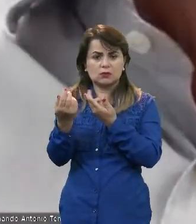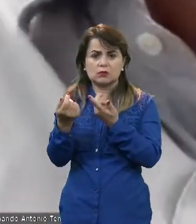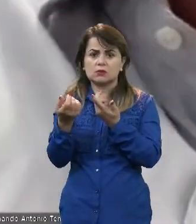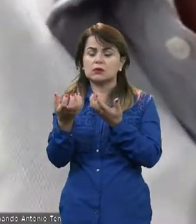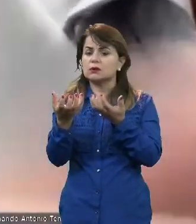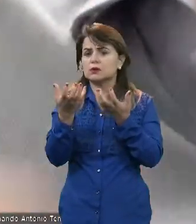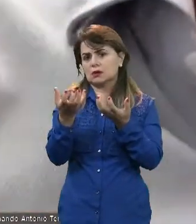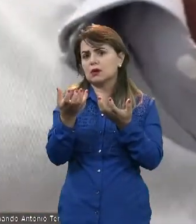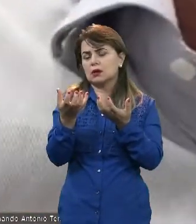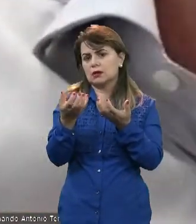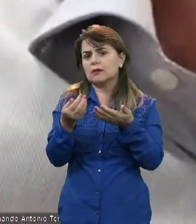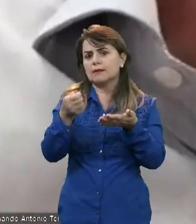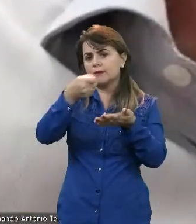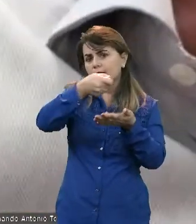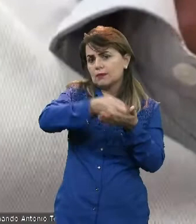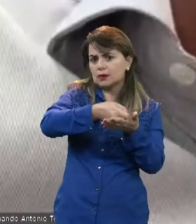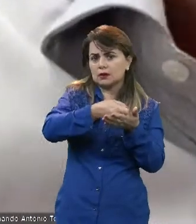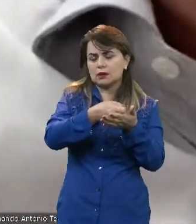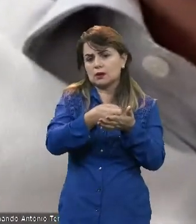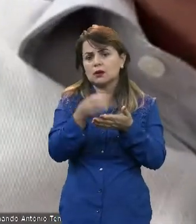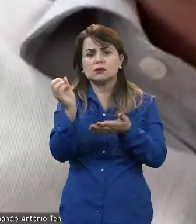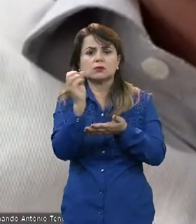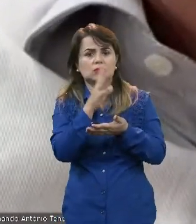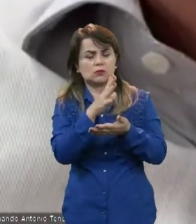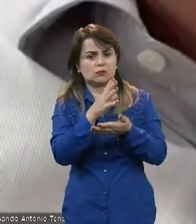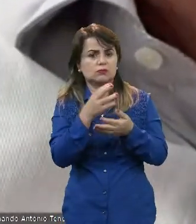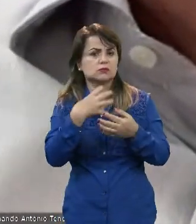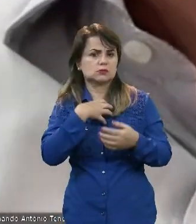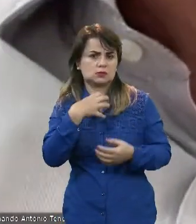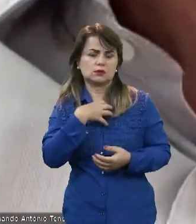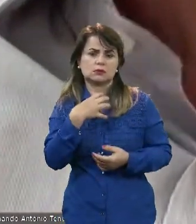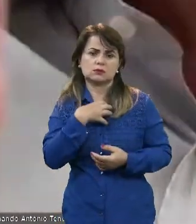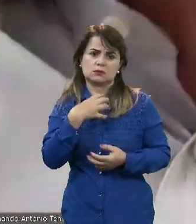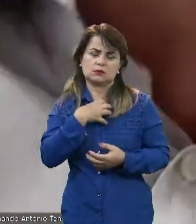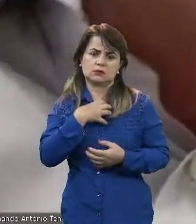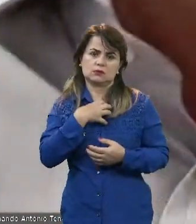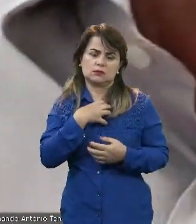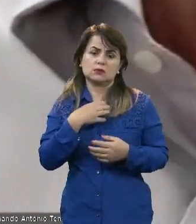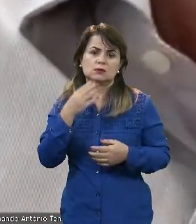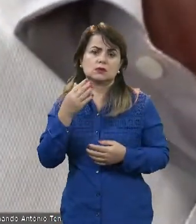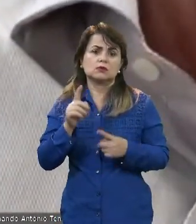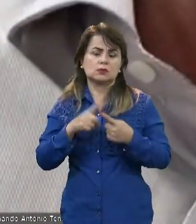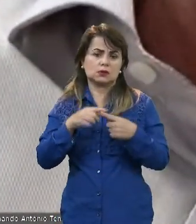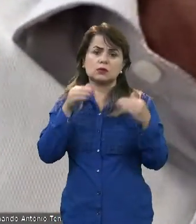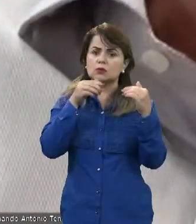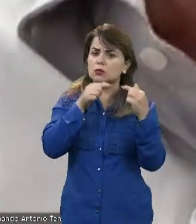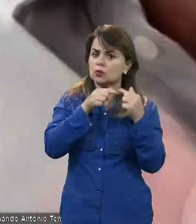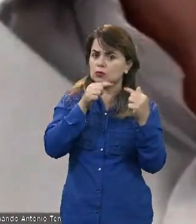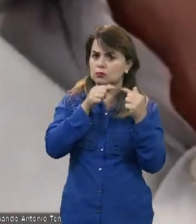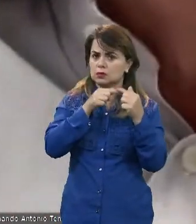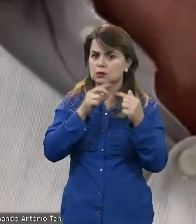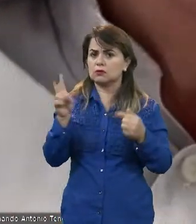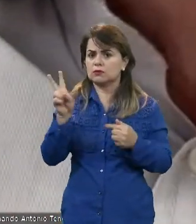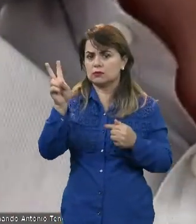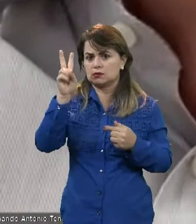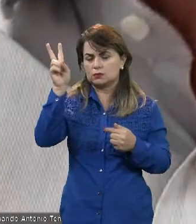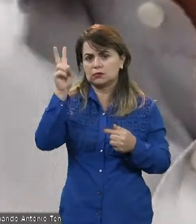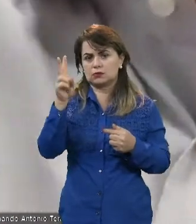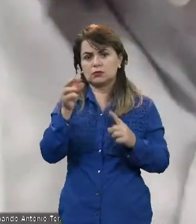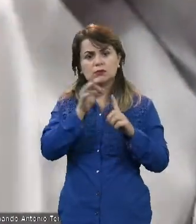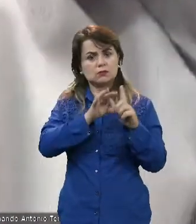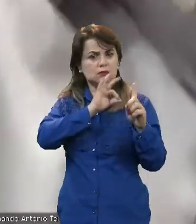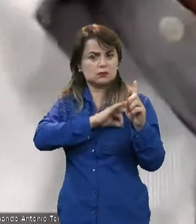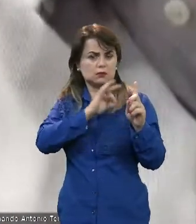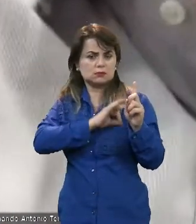ela é uma pessoa que está enquadrada com seus valores do dia a dia. Então, a 936, ela diz,